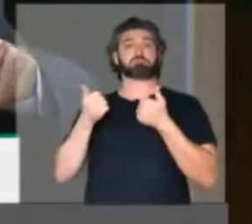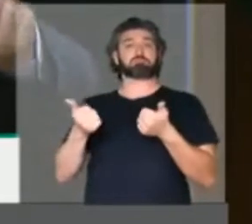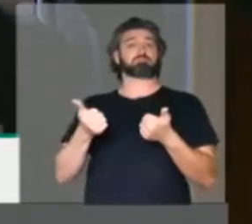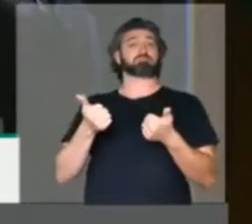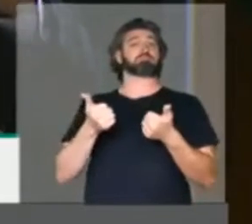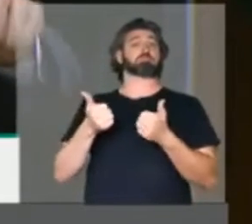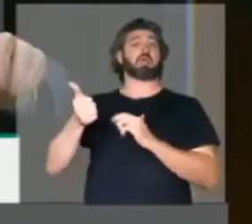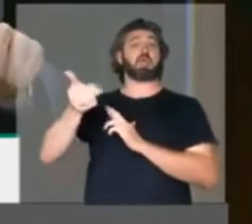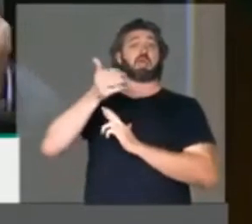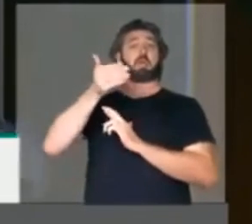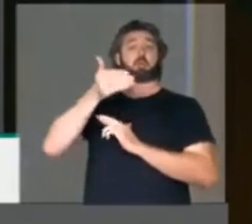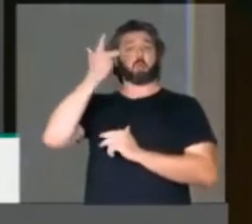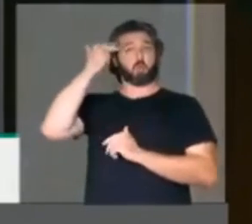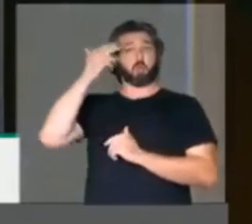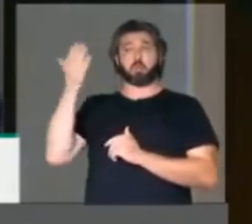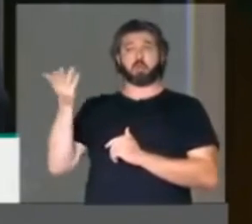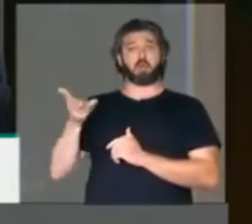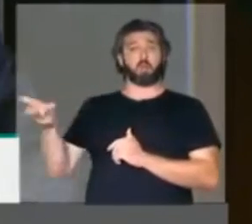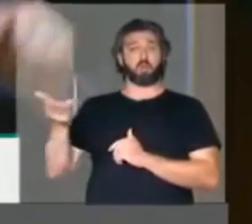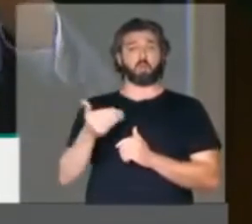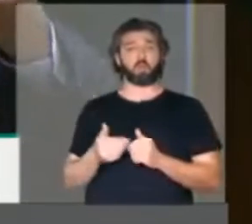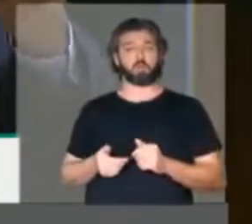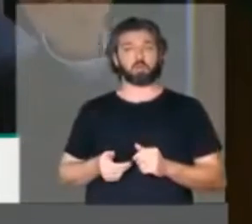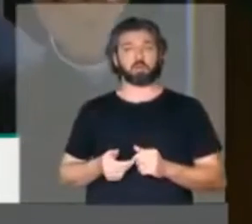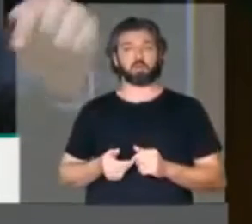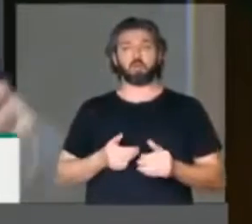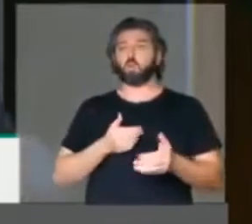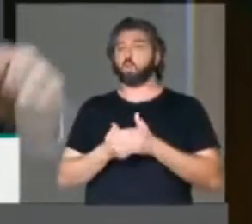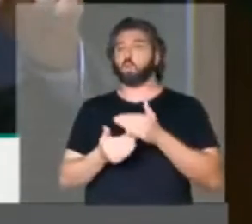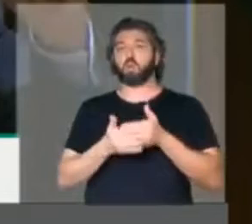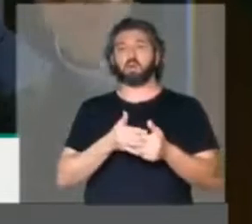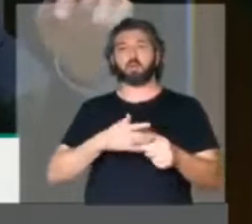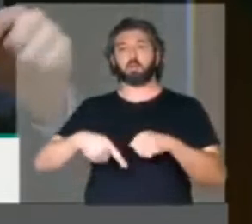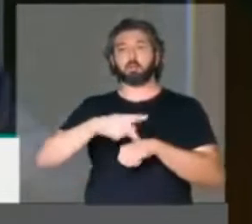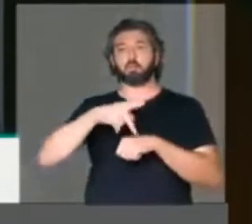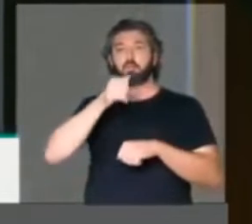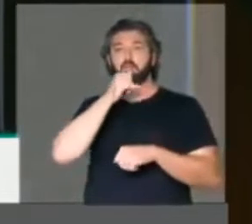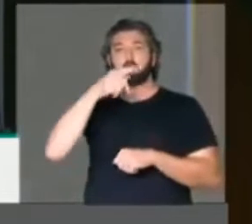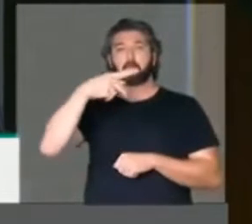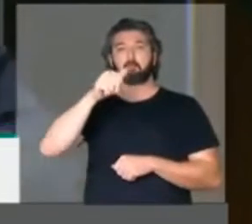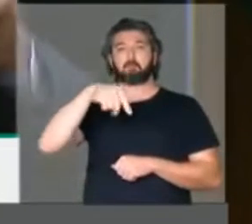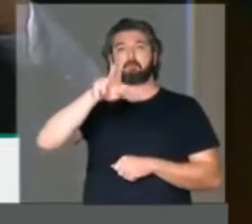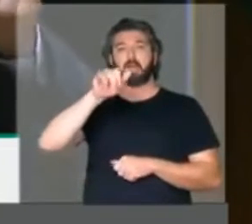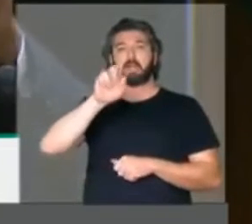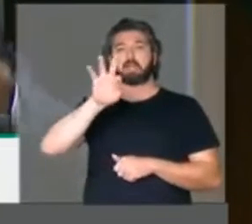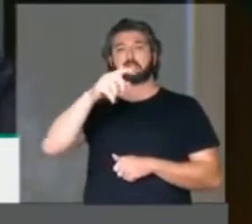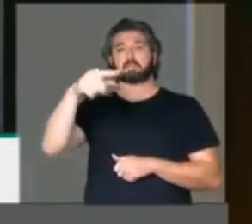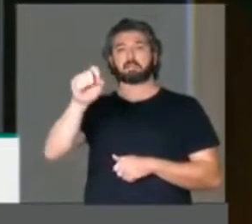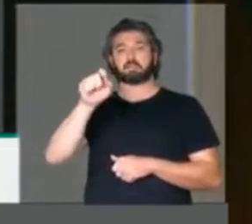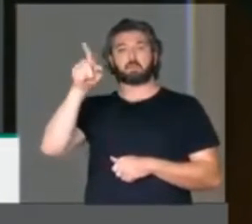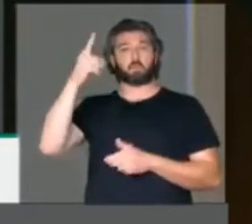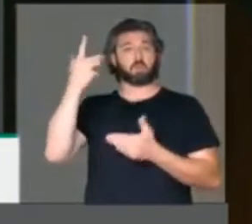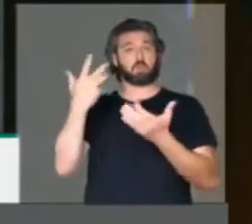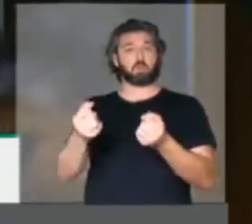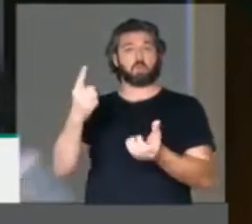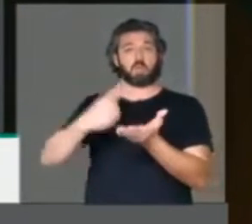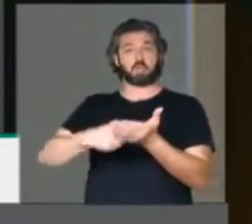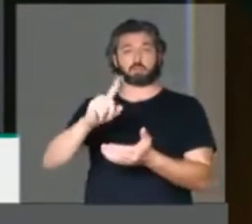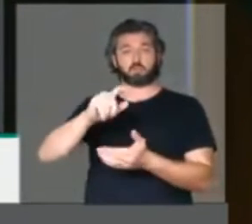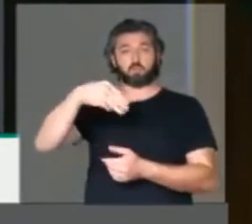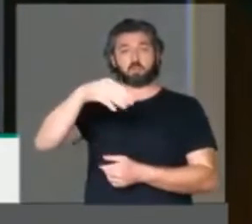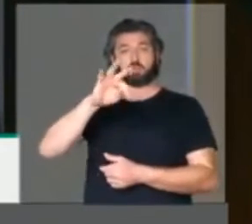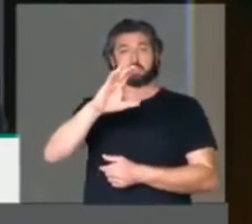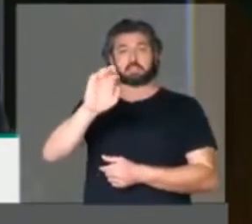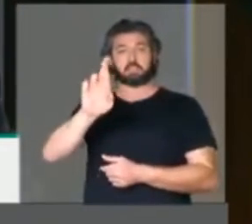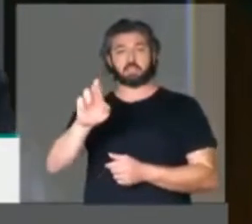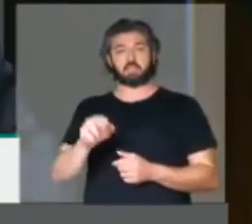diplomáticas normais, ou qualquer outro país como o Paquistão, que também não assinou o MTCR.